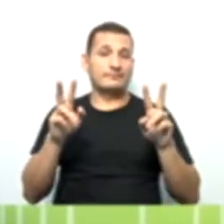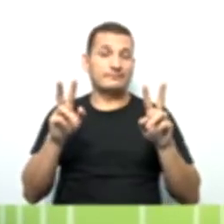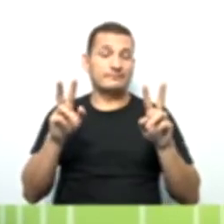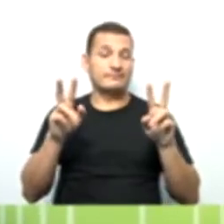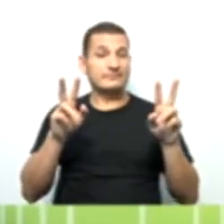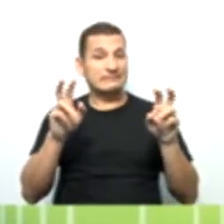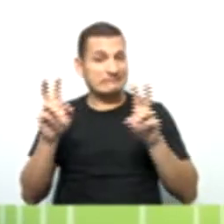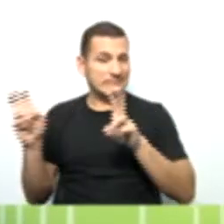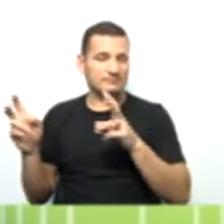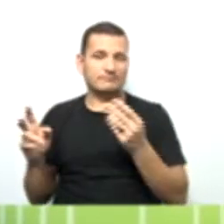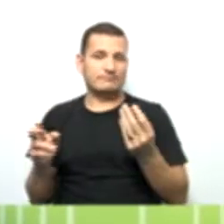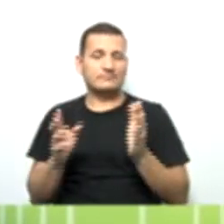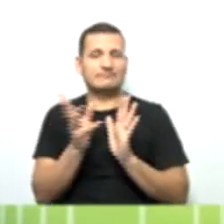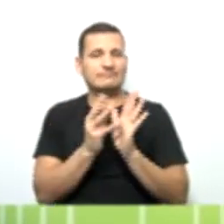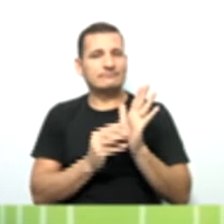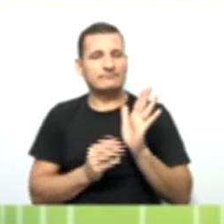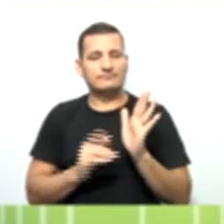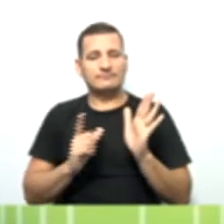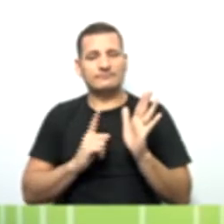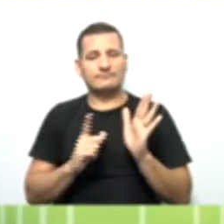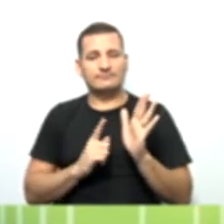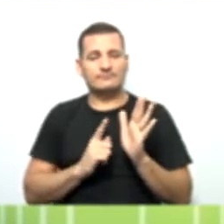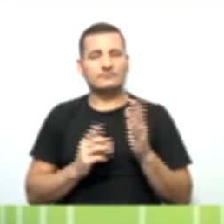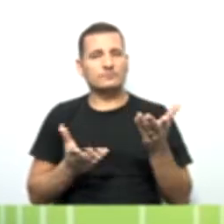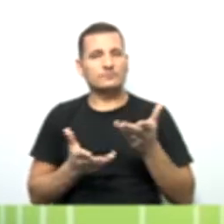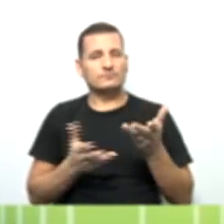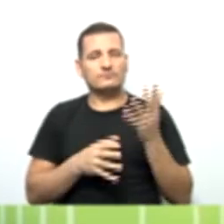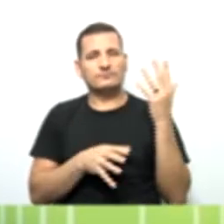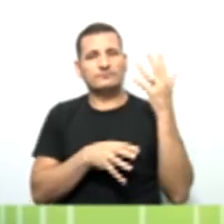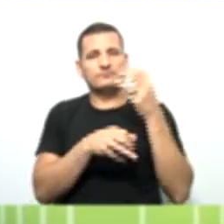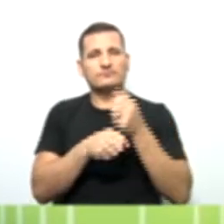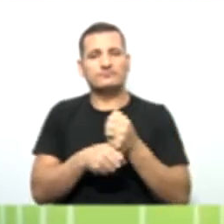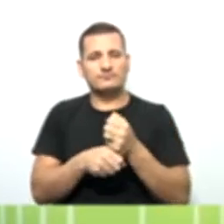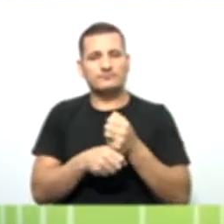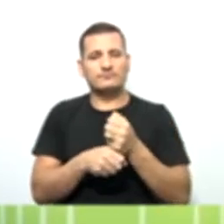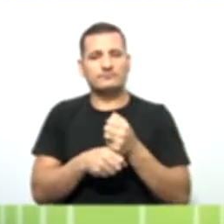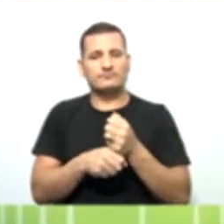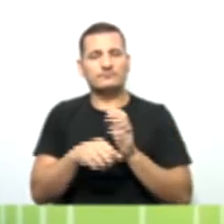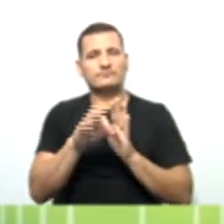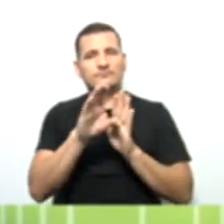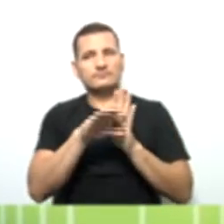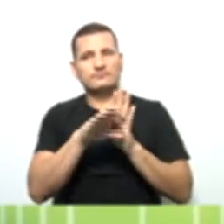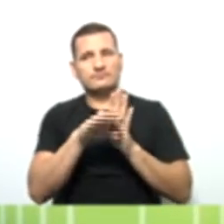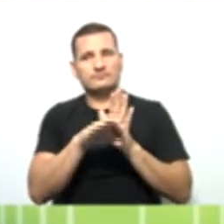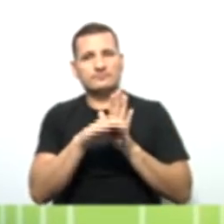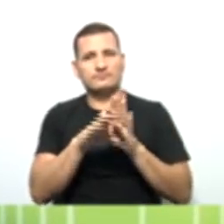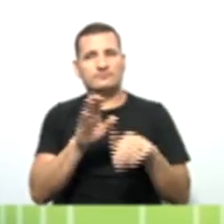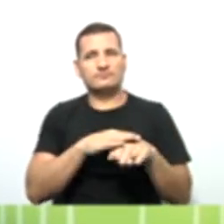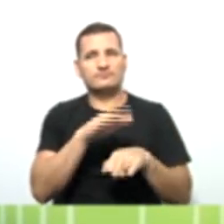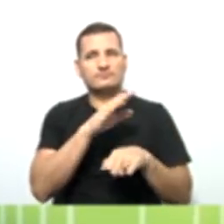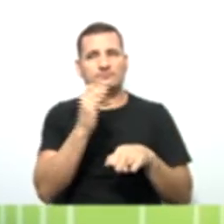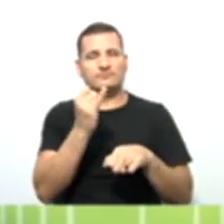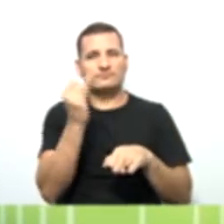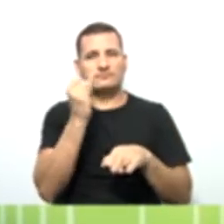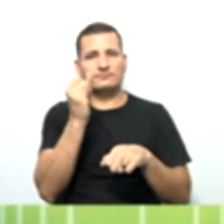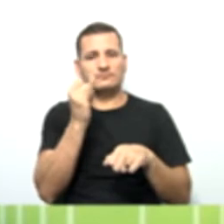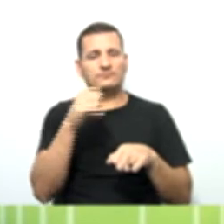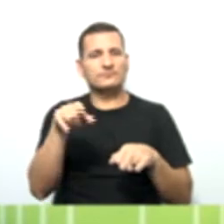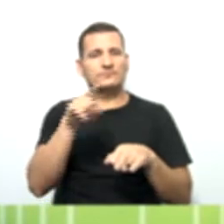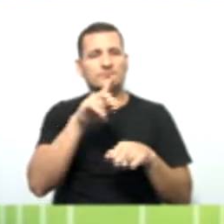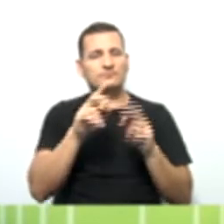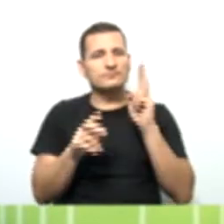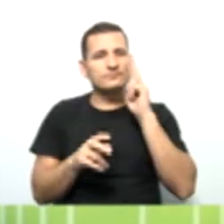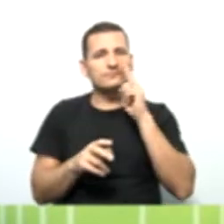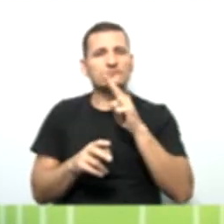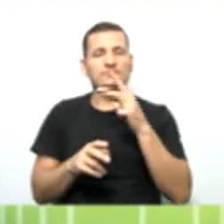bastante conteúdo. Estamos revisando os conceitos mais importantes que você vai ver